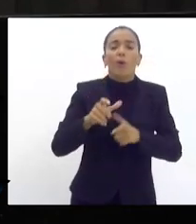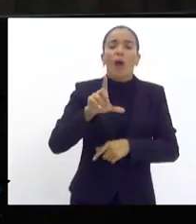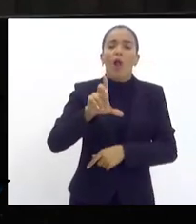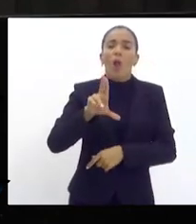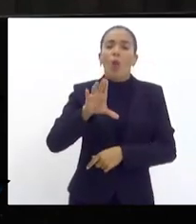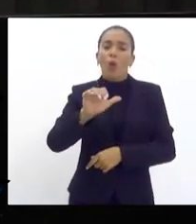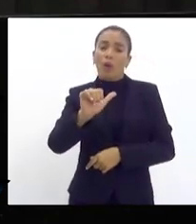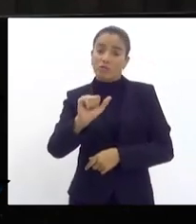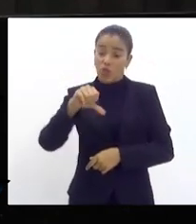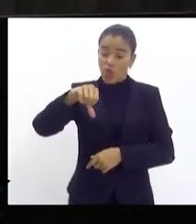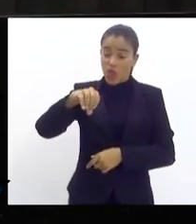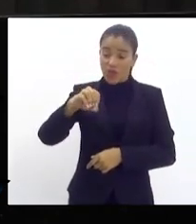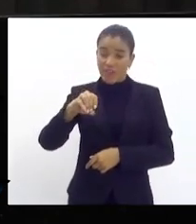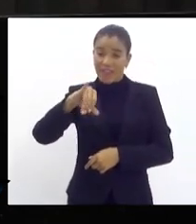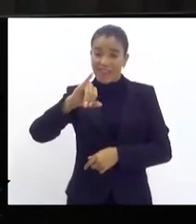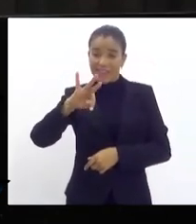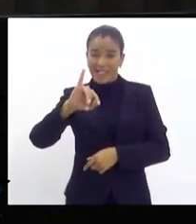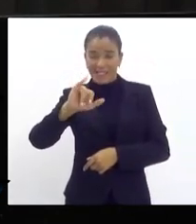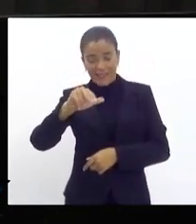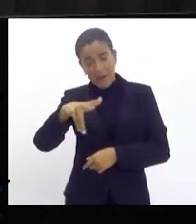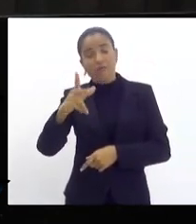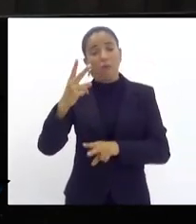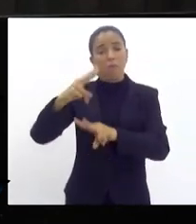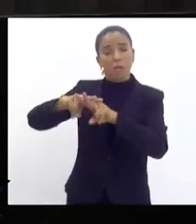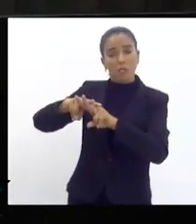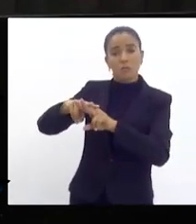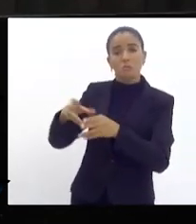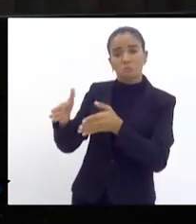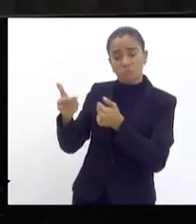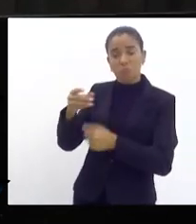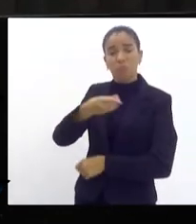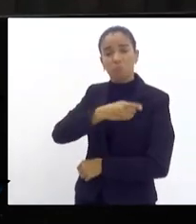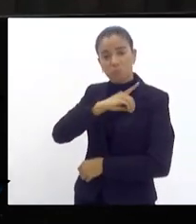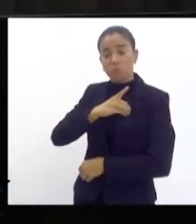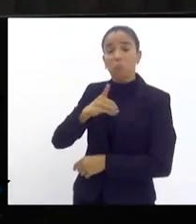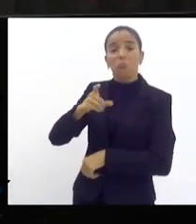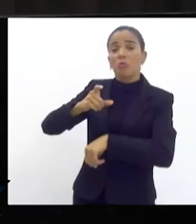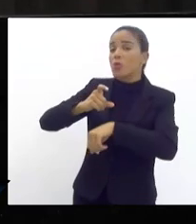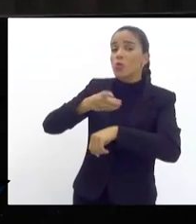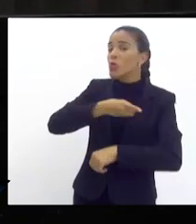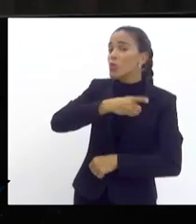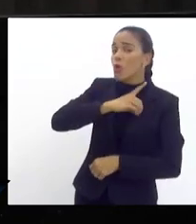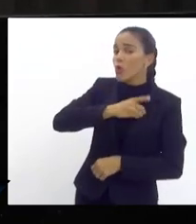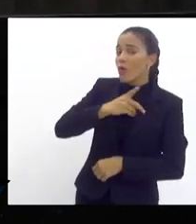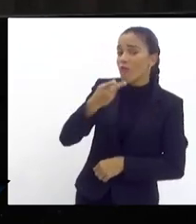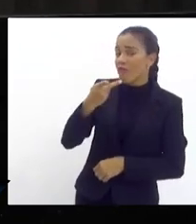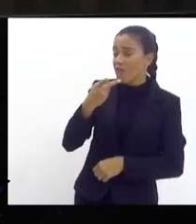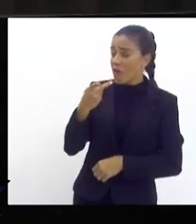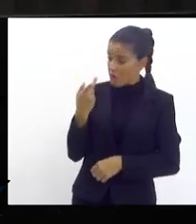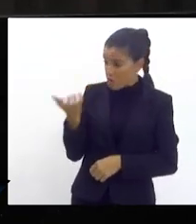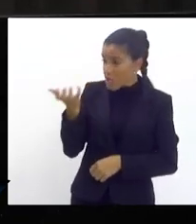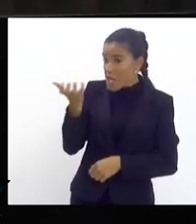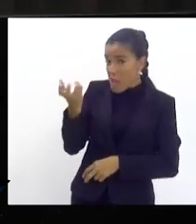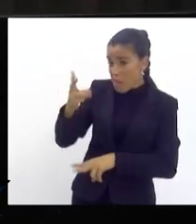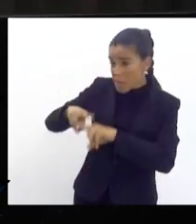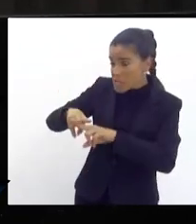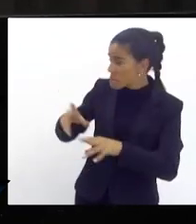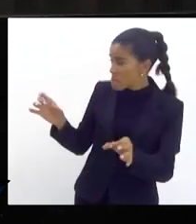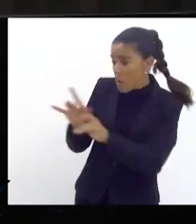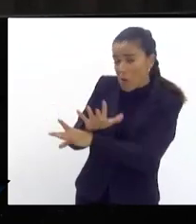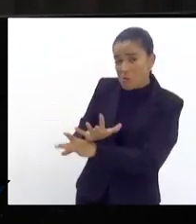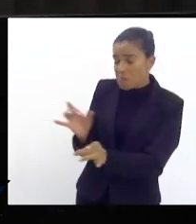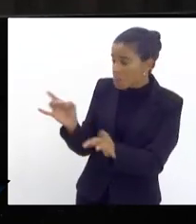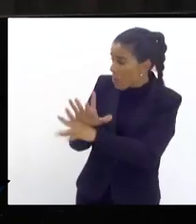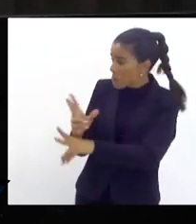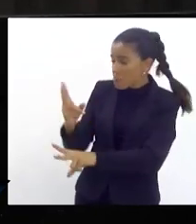preso que nós fizemos uma audiência aqui pedindo aos delegados e o doutor Flávio me ligou na hora aí ó você queria você não pediu aquele dia tá pronto pronto